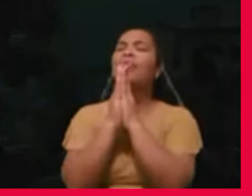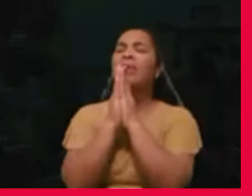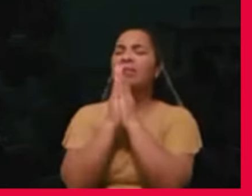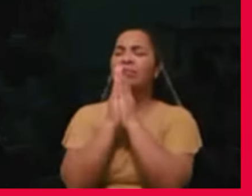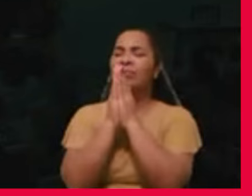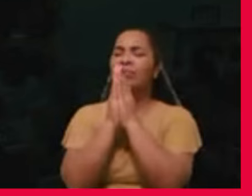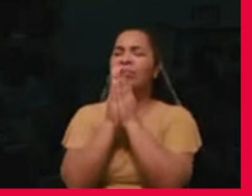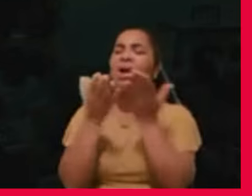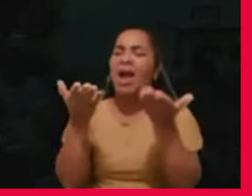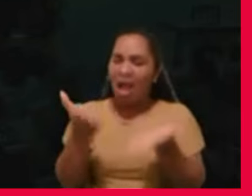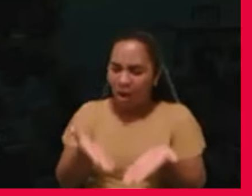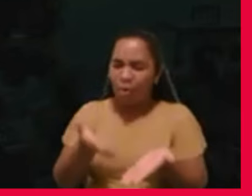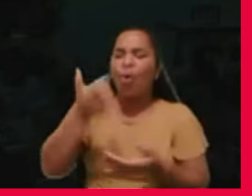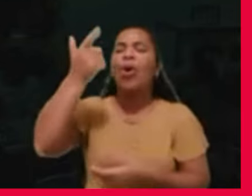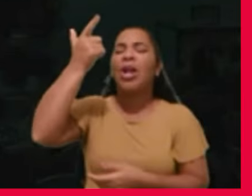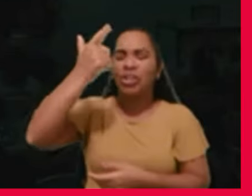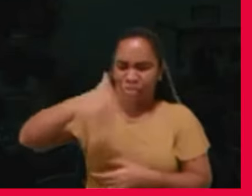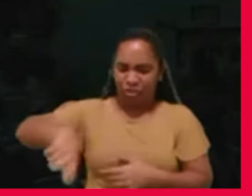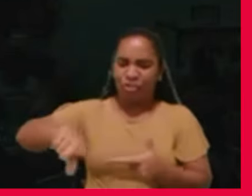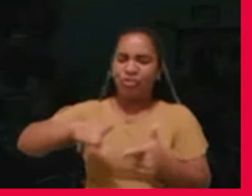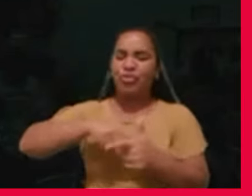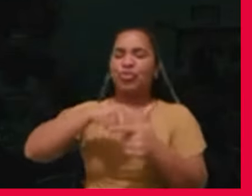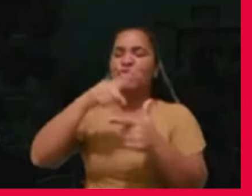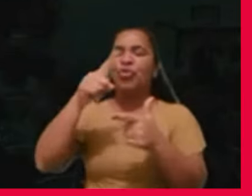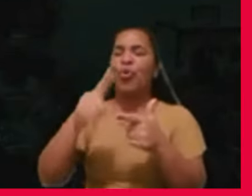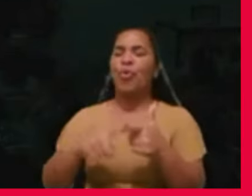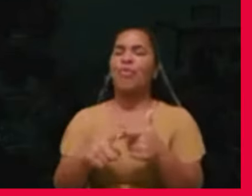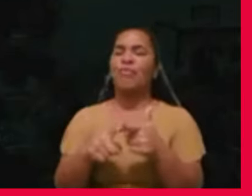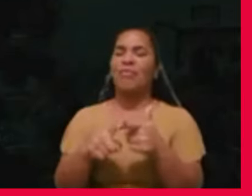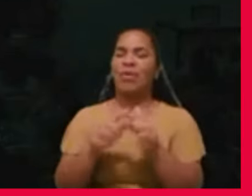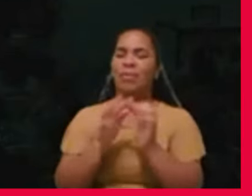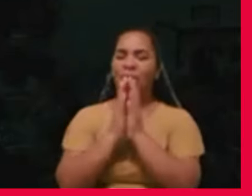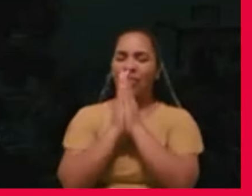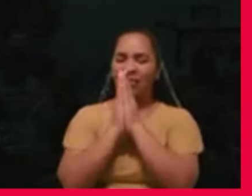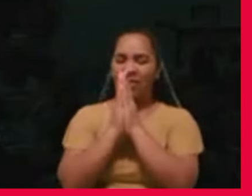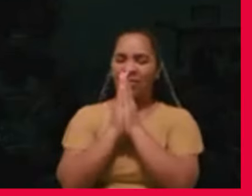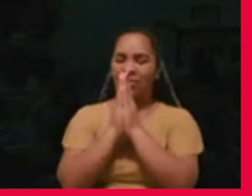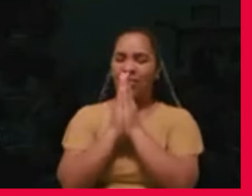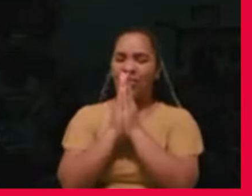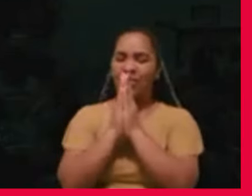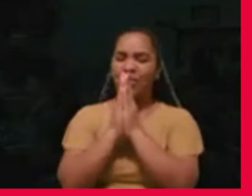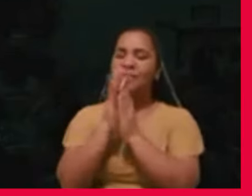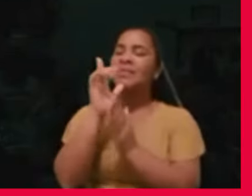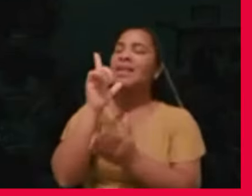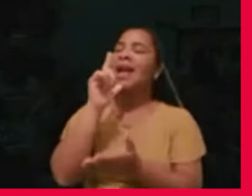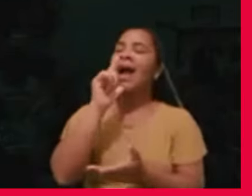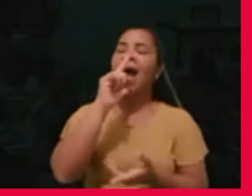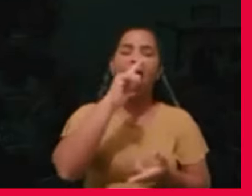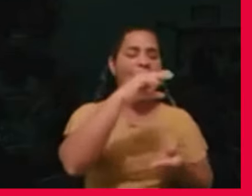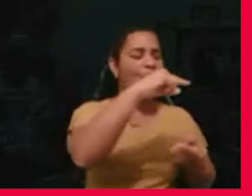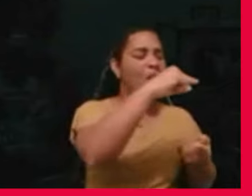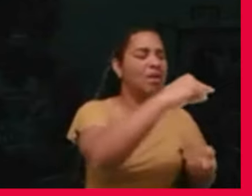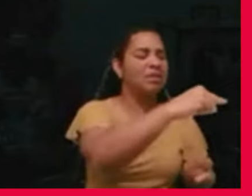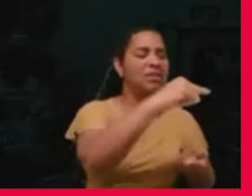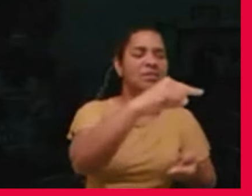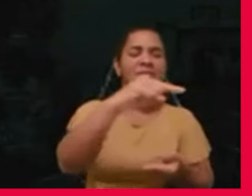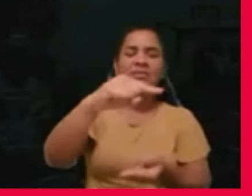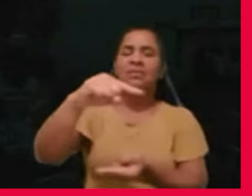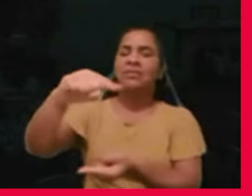o maravilhoso fenômeno tornando nossa água medicamentosa